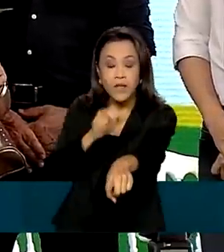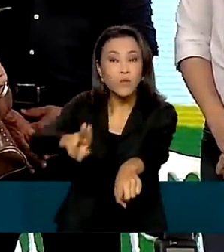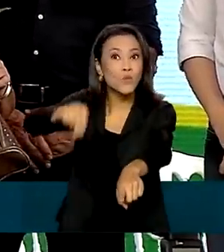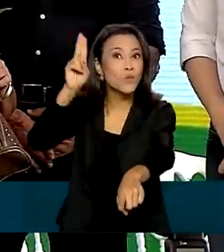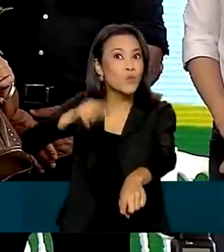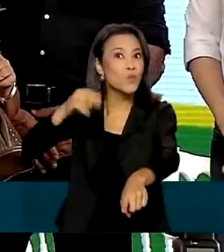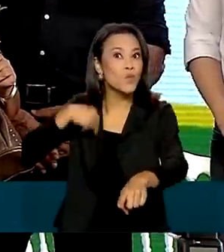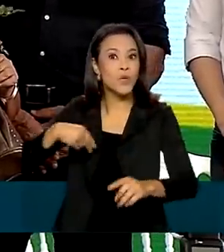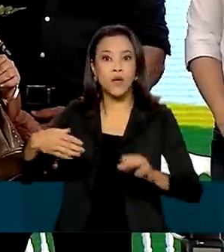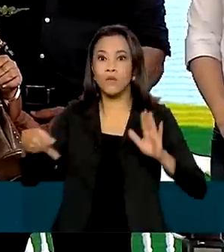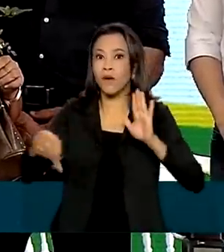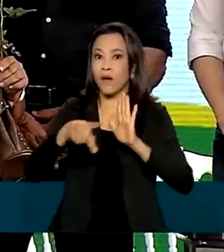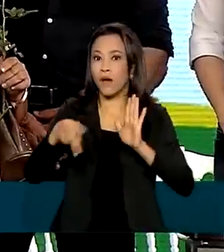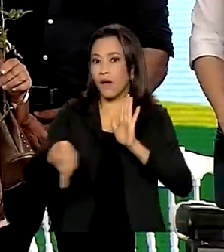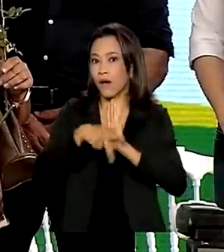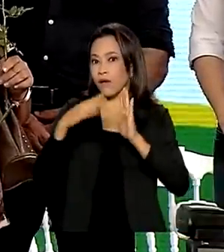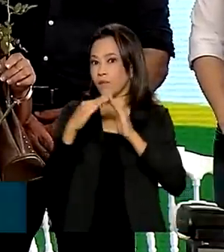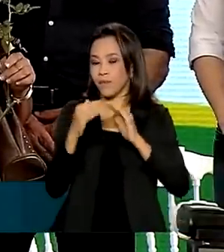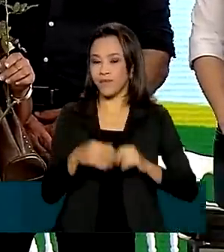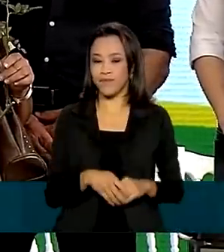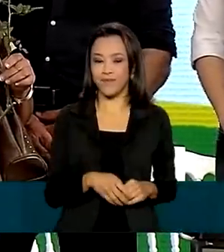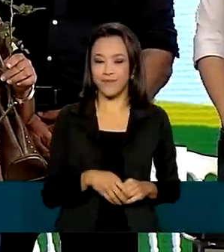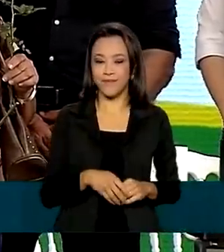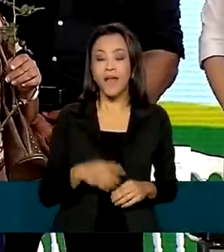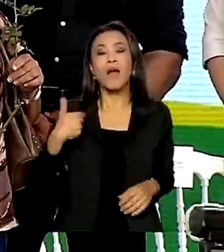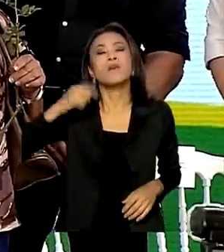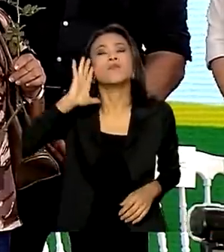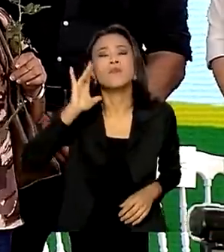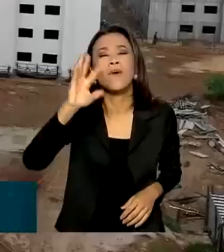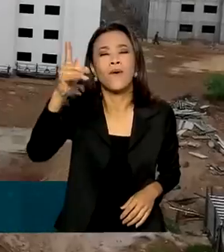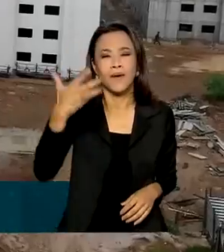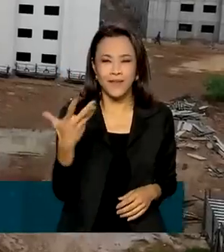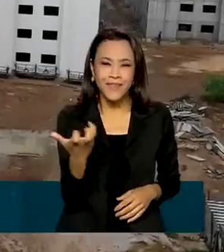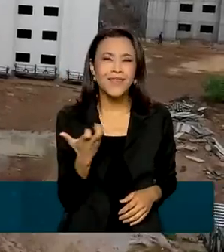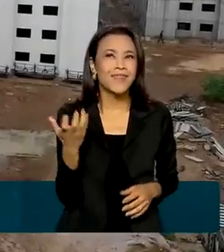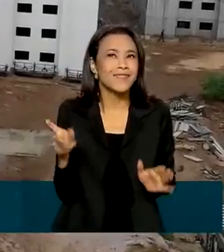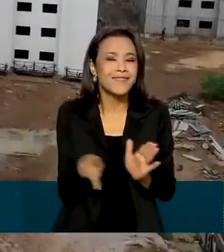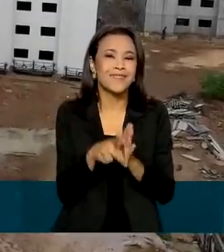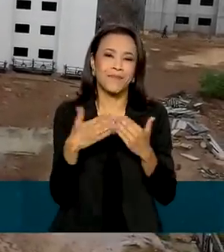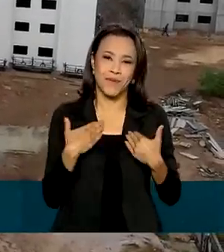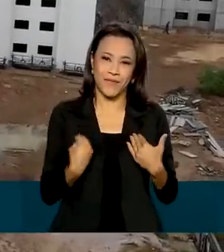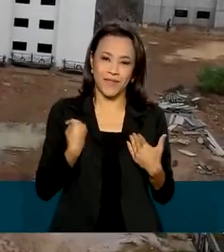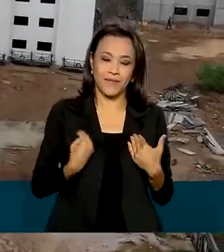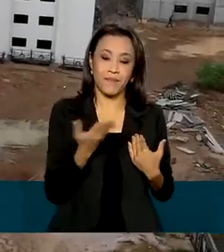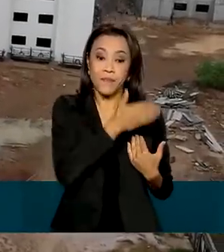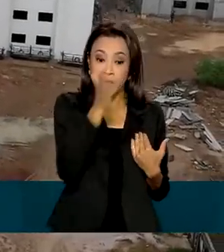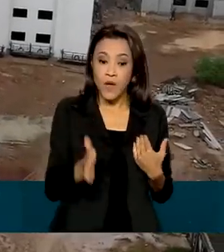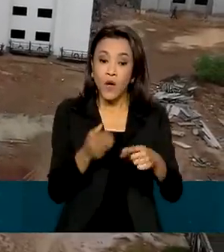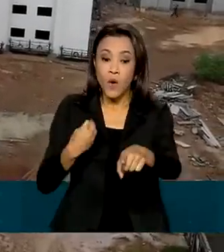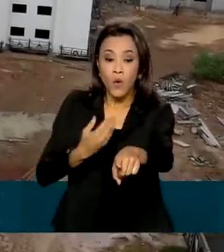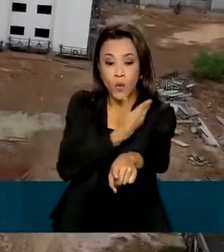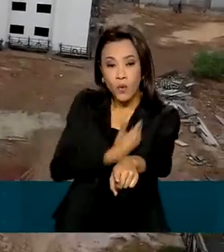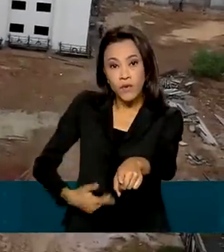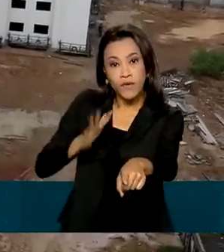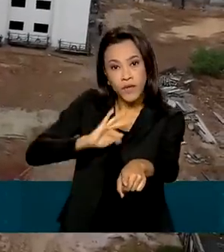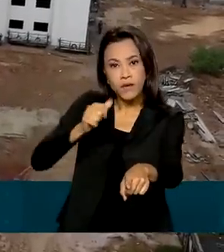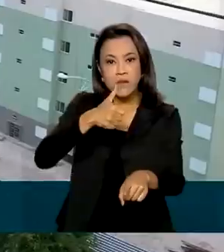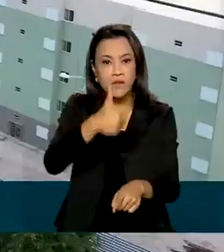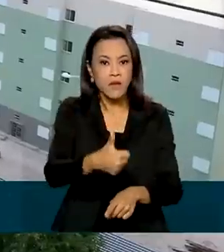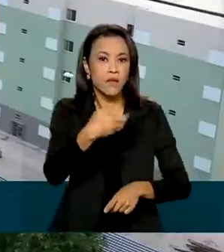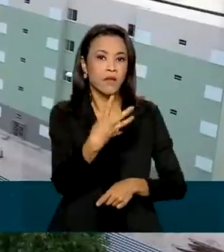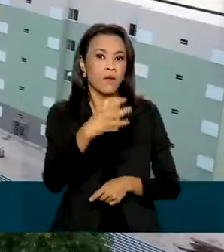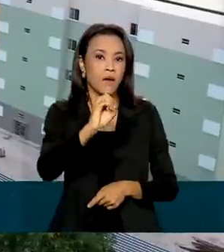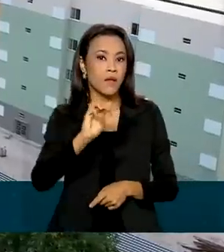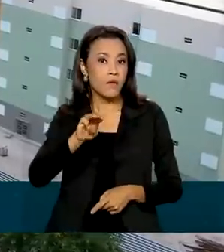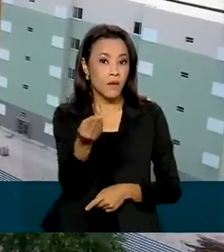morou no que é seu. Era um sonho que eu gostaria de realizar em toda a minha vida. O governo federal investiu mais de 140 milhões de reais nos